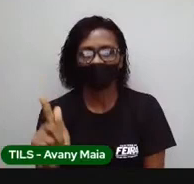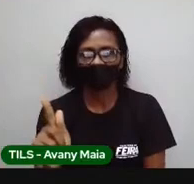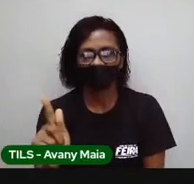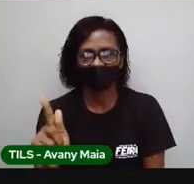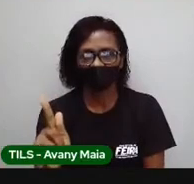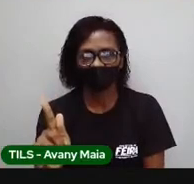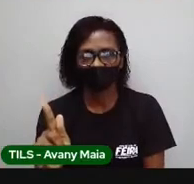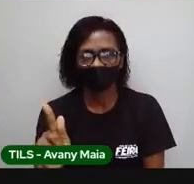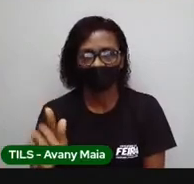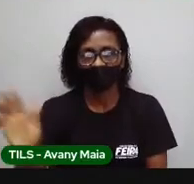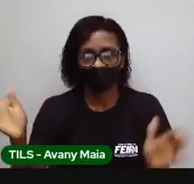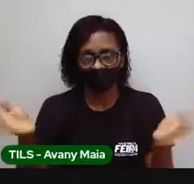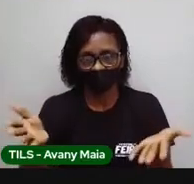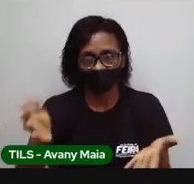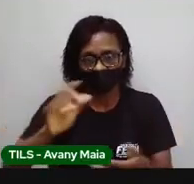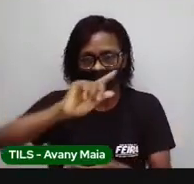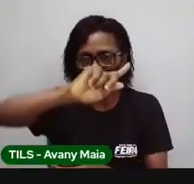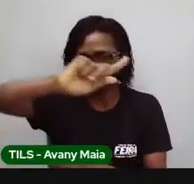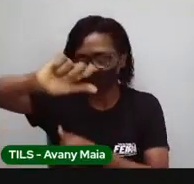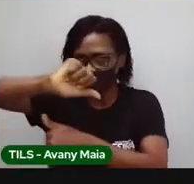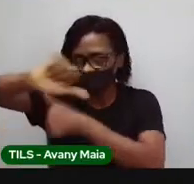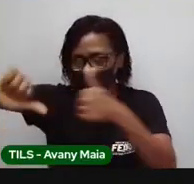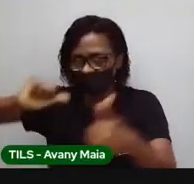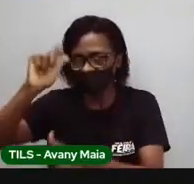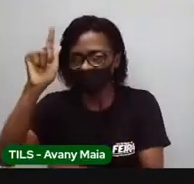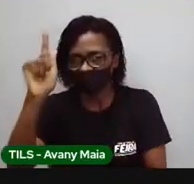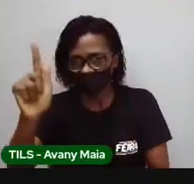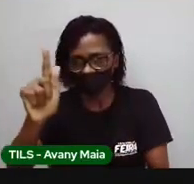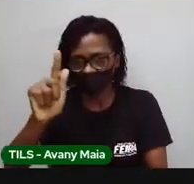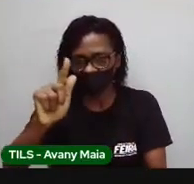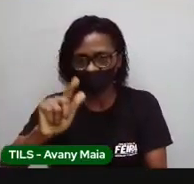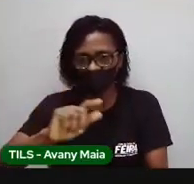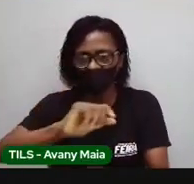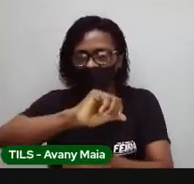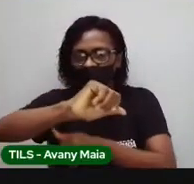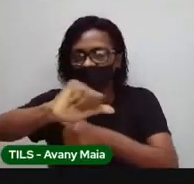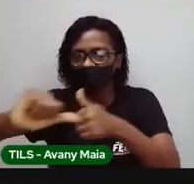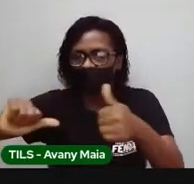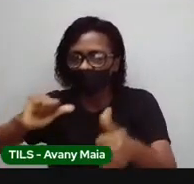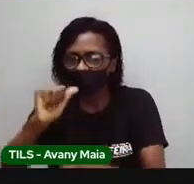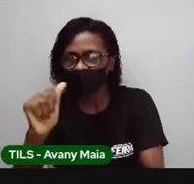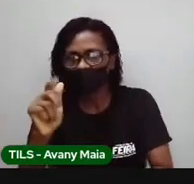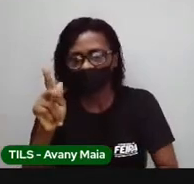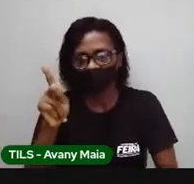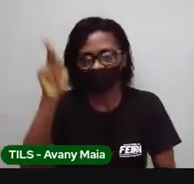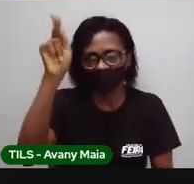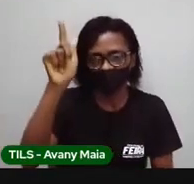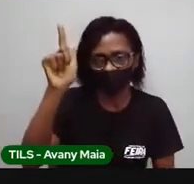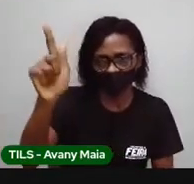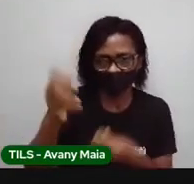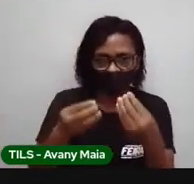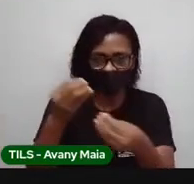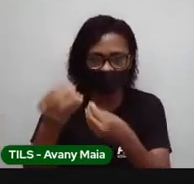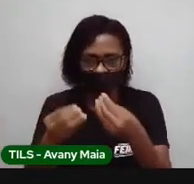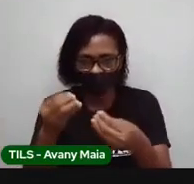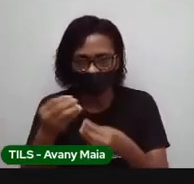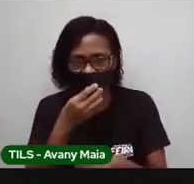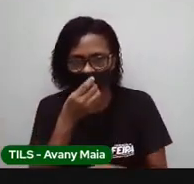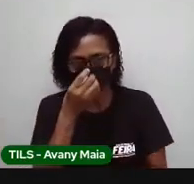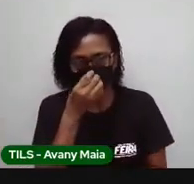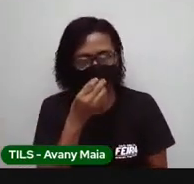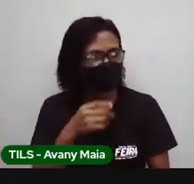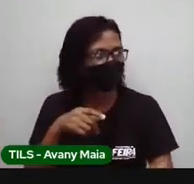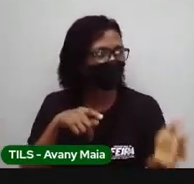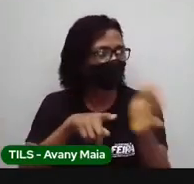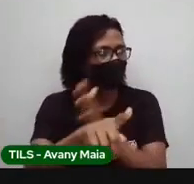gente vai pensar de grama para quilograma. Então, tem uma perguntinha aqui embaixo. Três